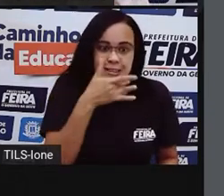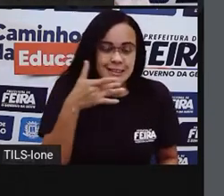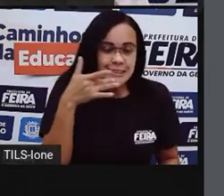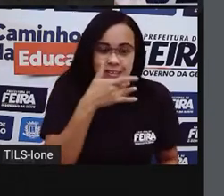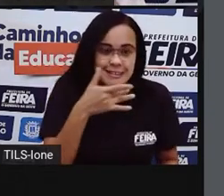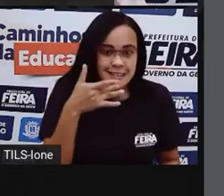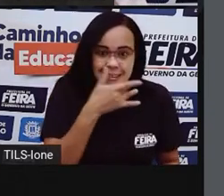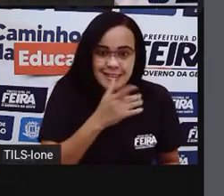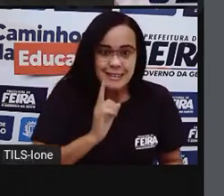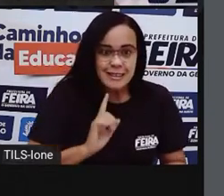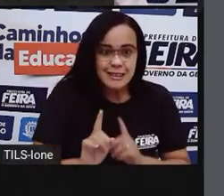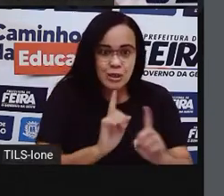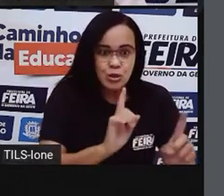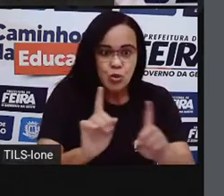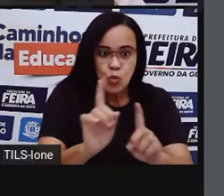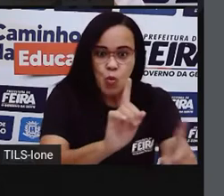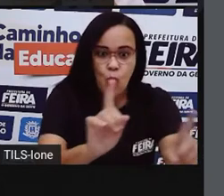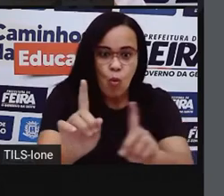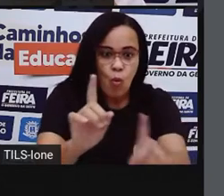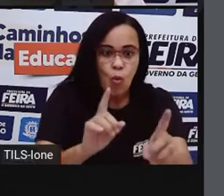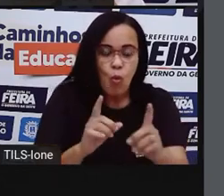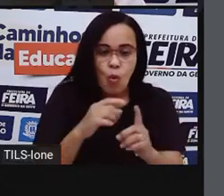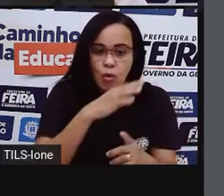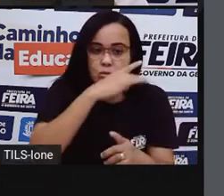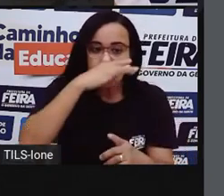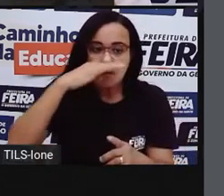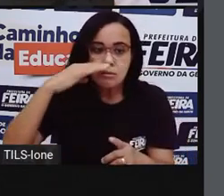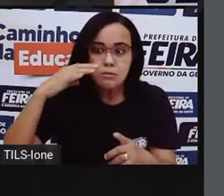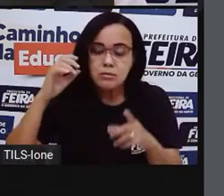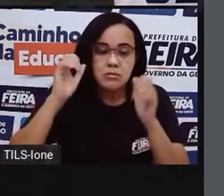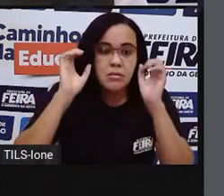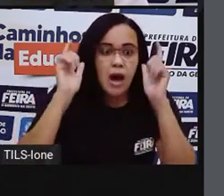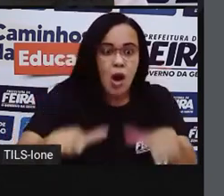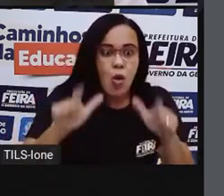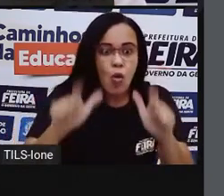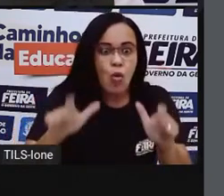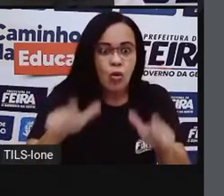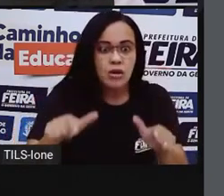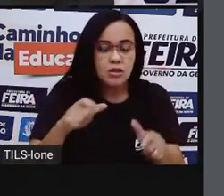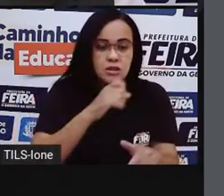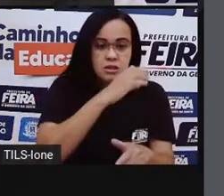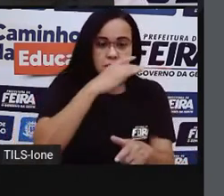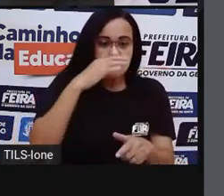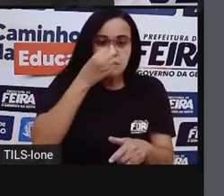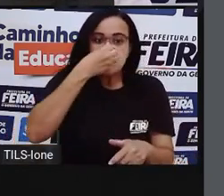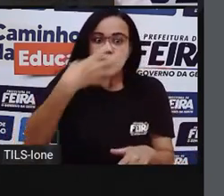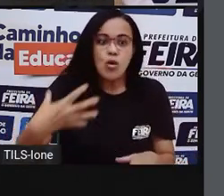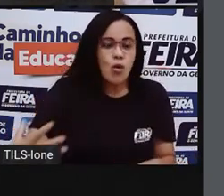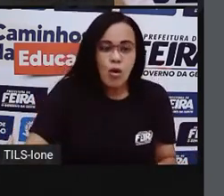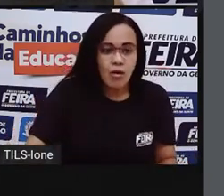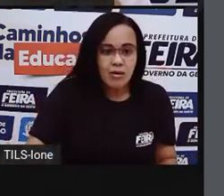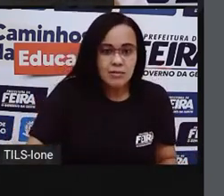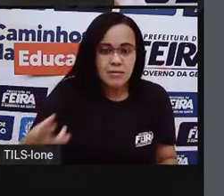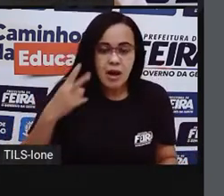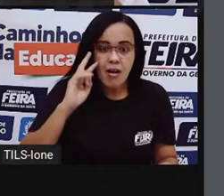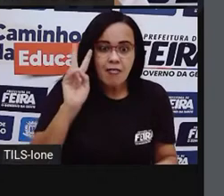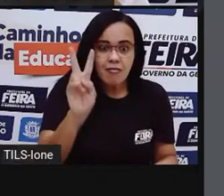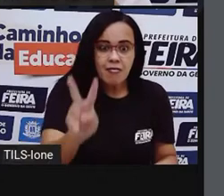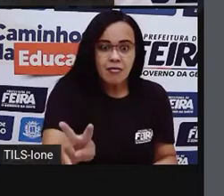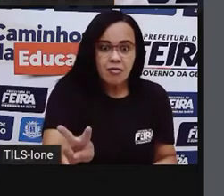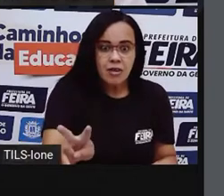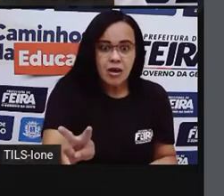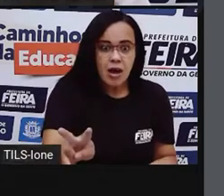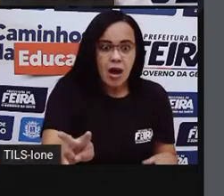foram correndo ver de onde é que vinha aquele provocante aroma. Ao vê-los tão